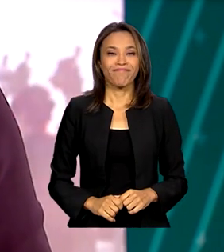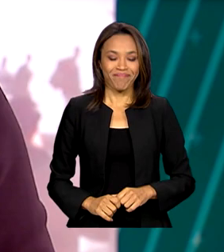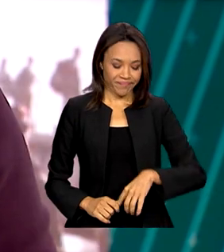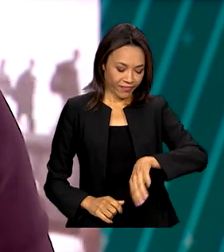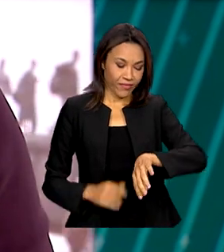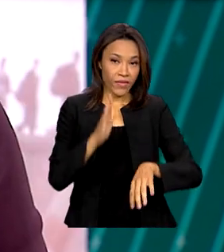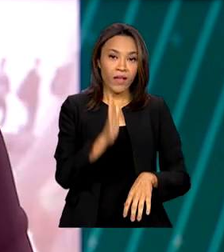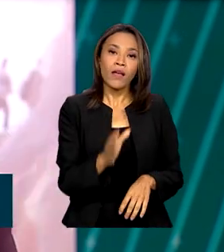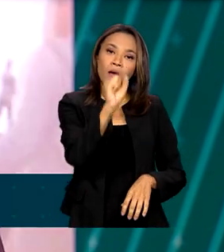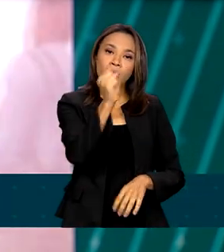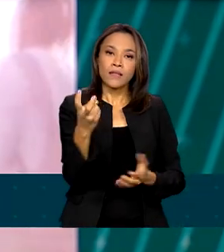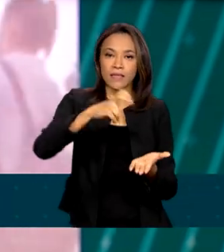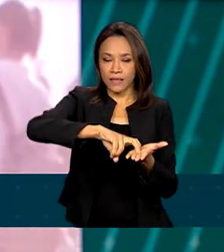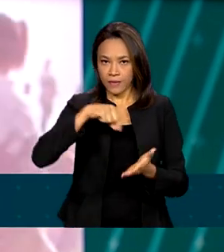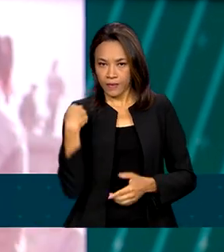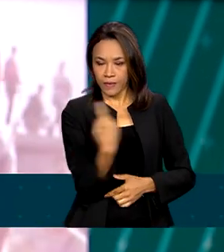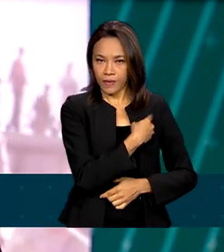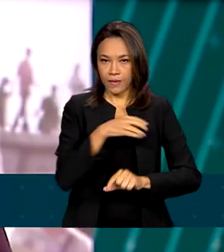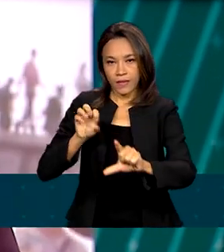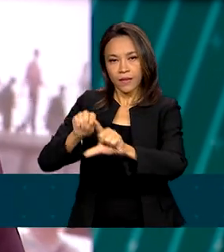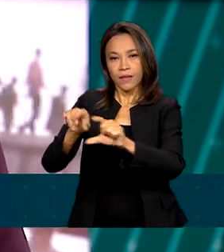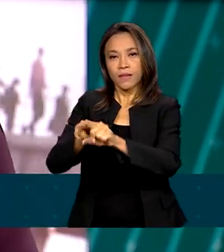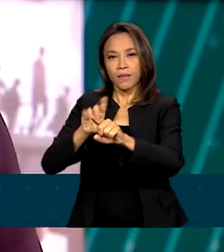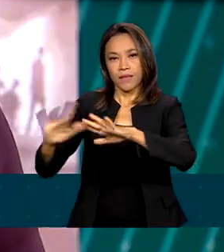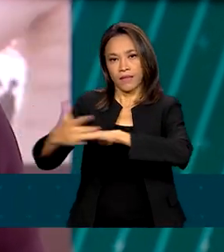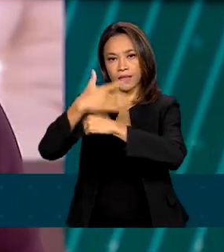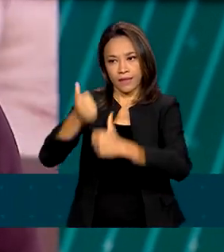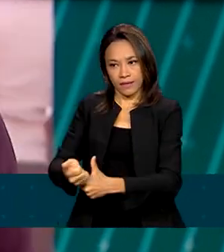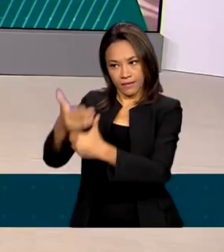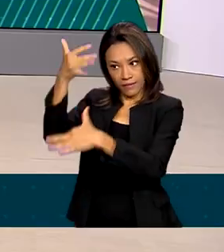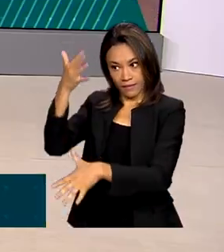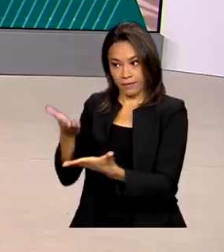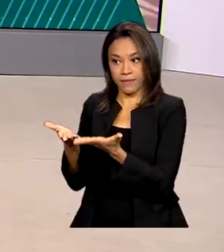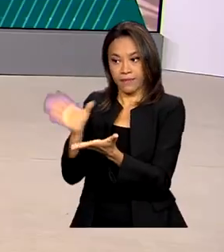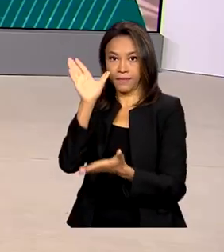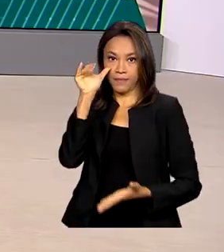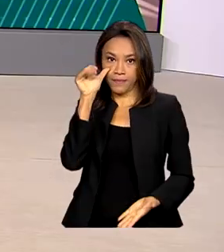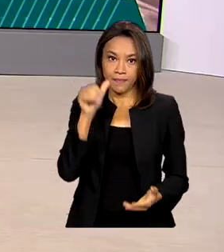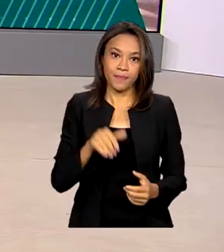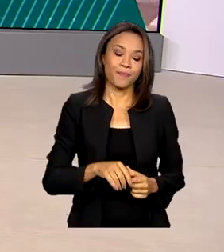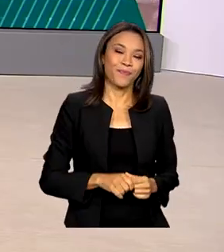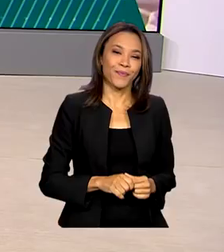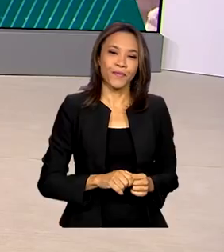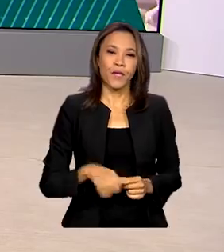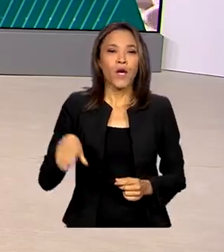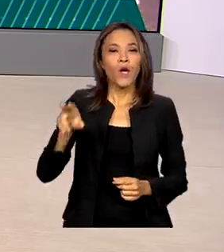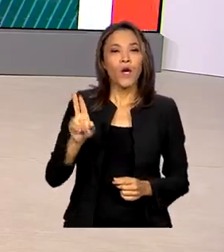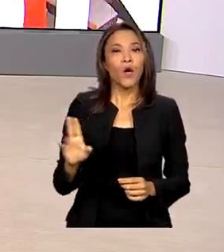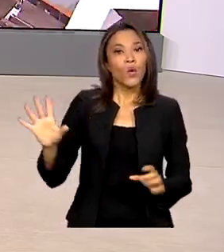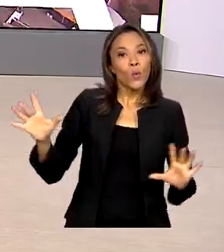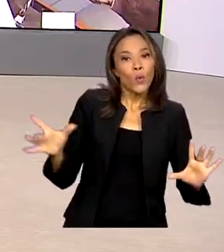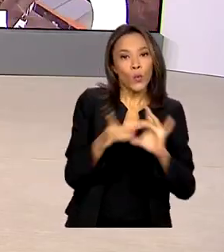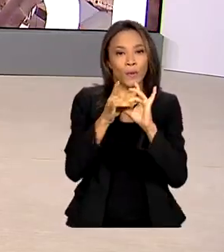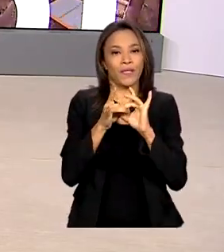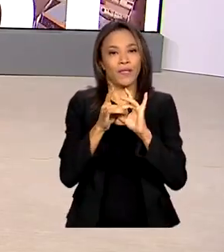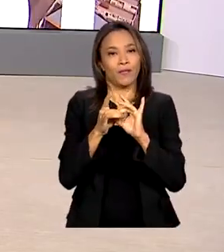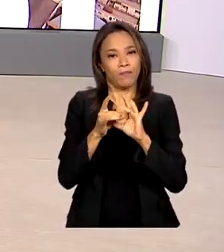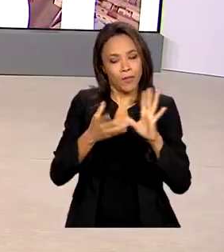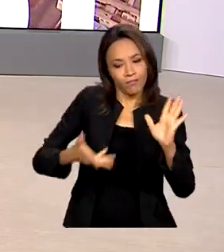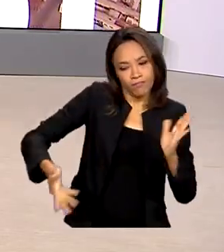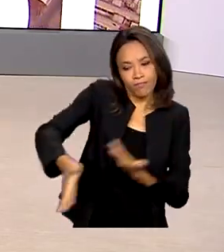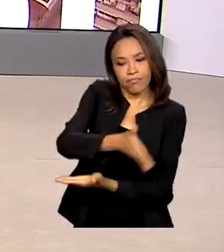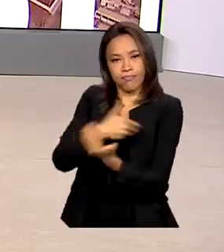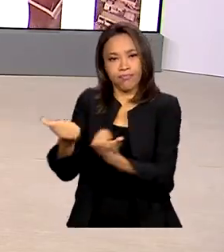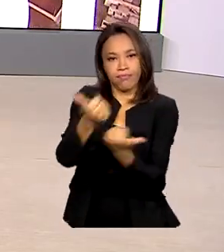Oito horas da manhã, estamos ao vivo também pelas redes sociais. União e integração para salvar